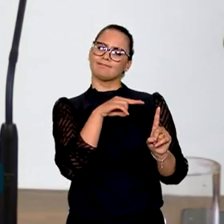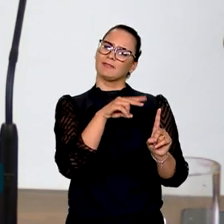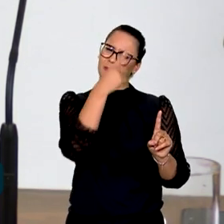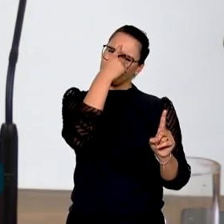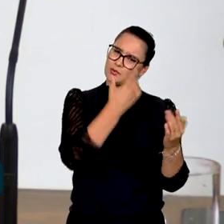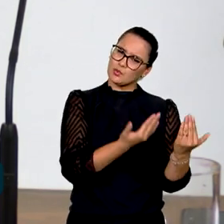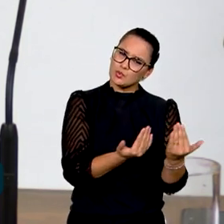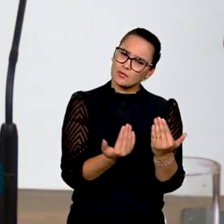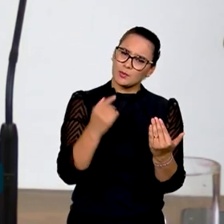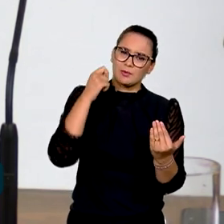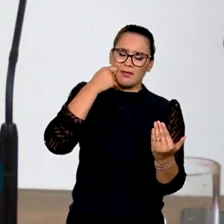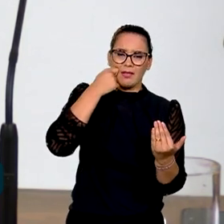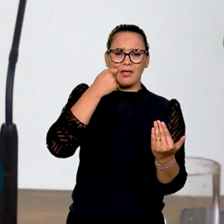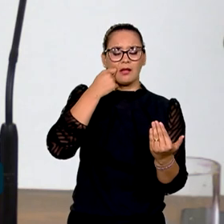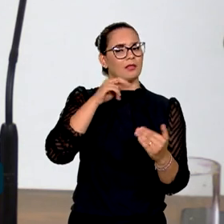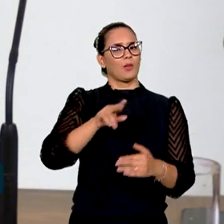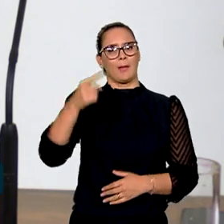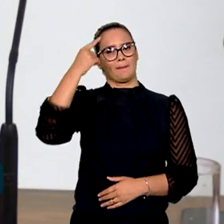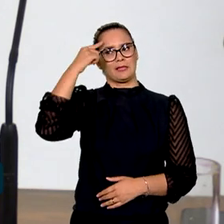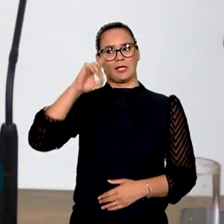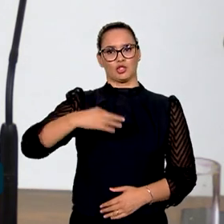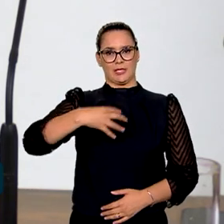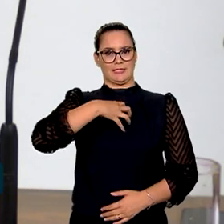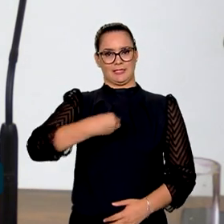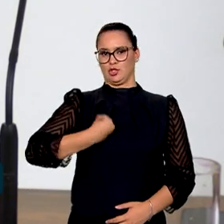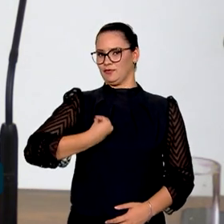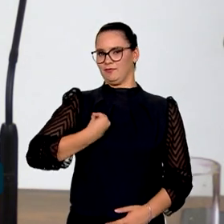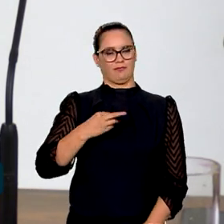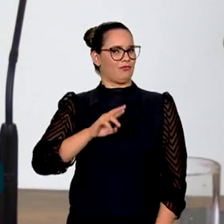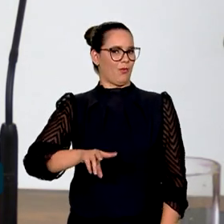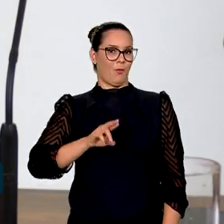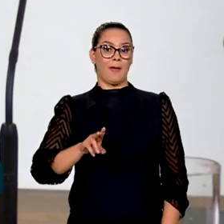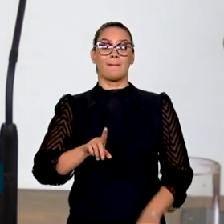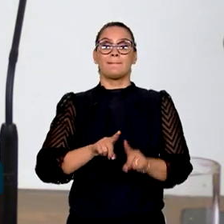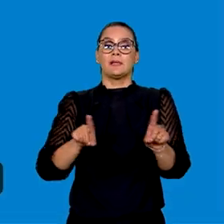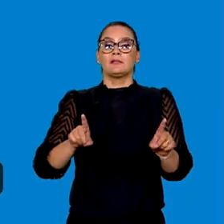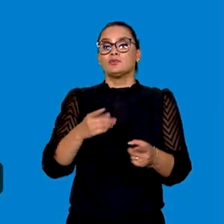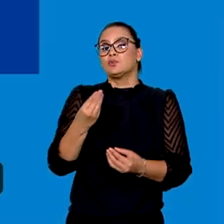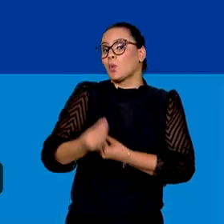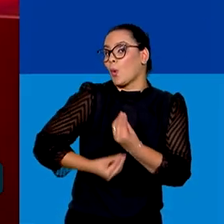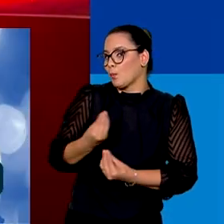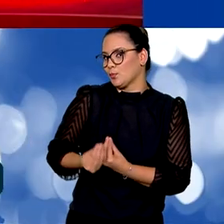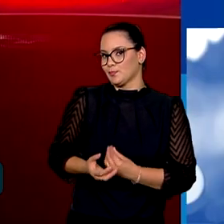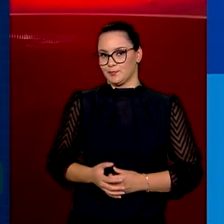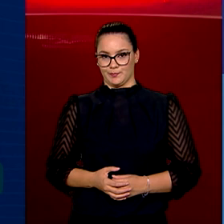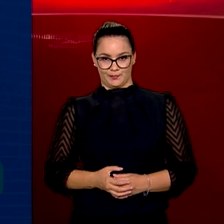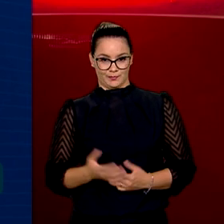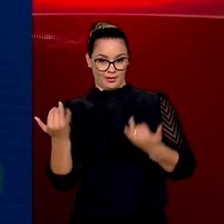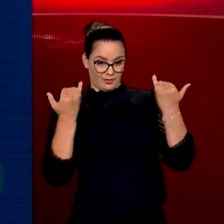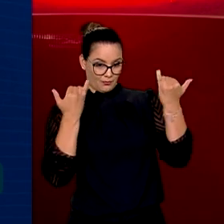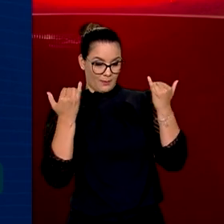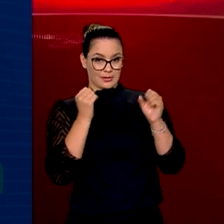juventude negra viva não é pensar apenas no estar vivo, mas como estar vivo. De acordo com dados do